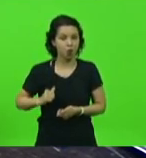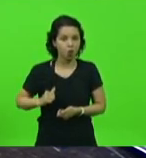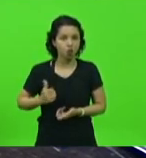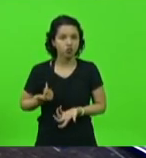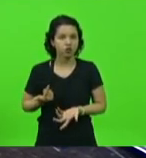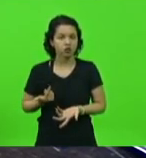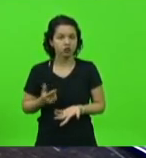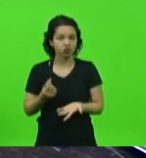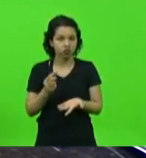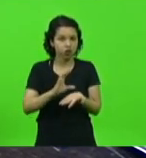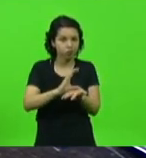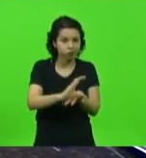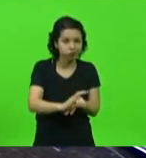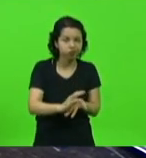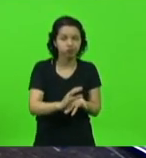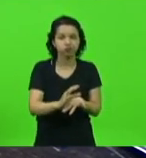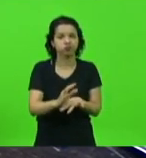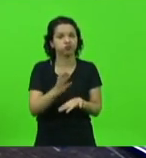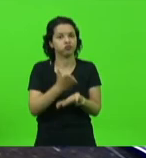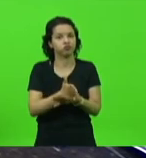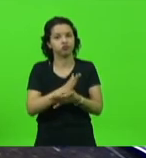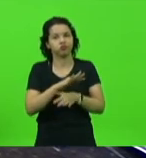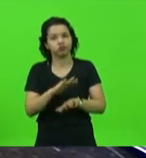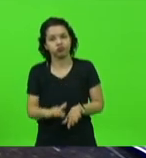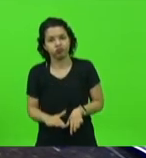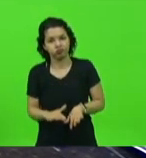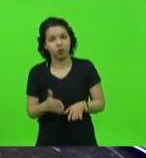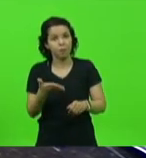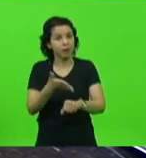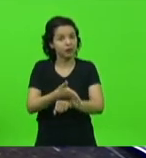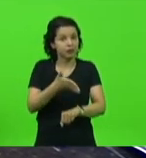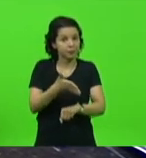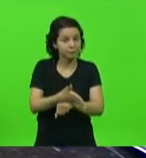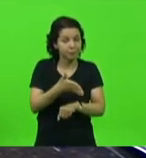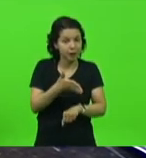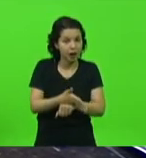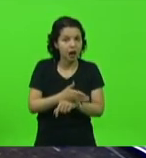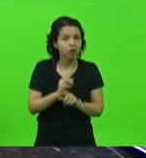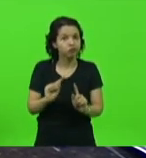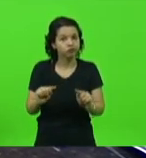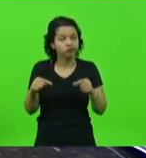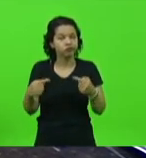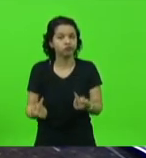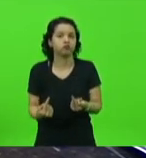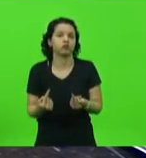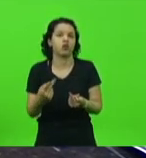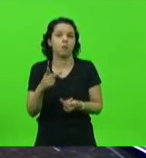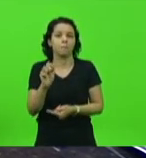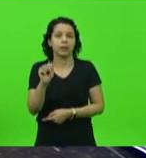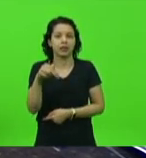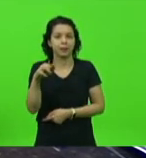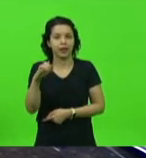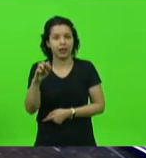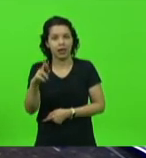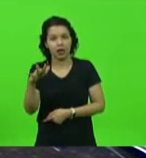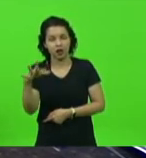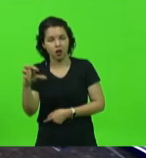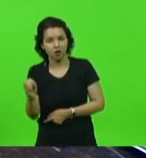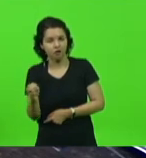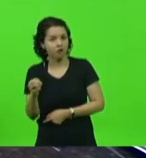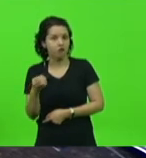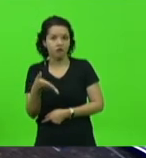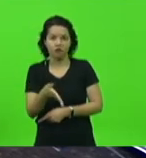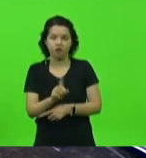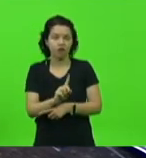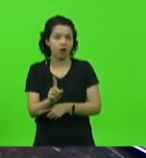família dela, que ela não vai mais poder participar da seletiva de um pano americano, porque isso vai estourar a idade dela, porque é só de 4 em 4 anos.